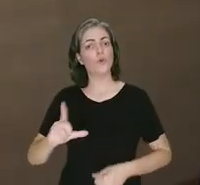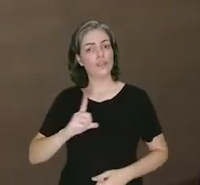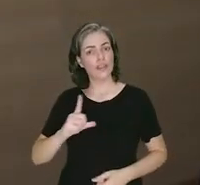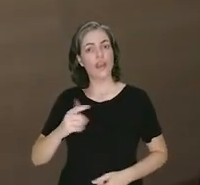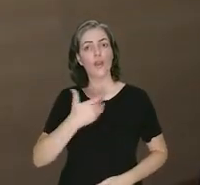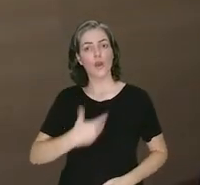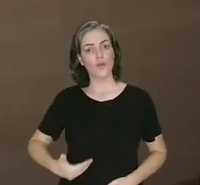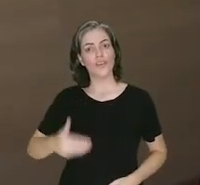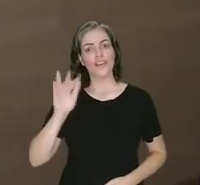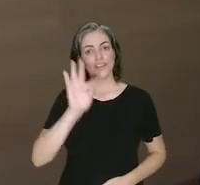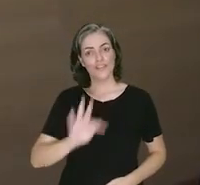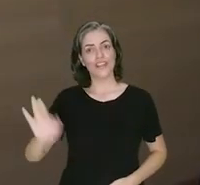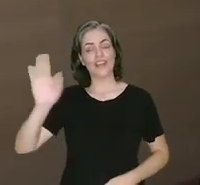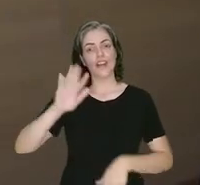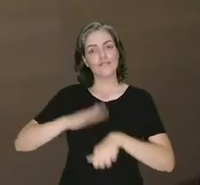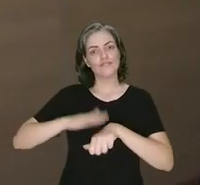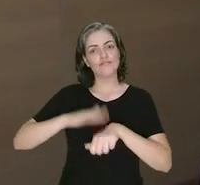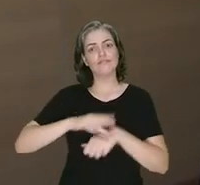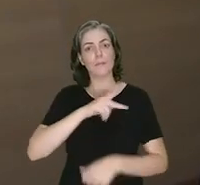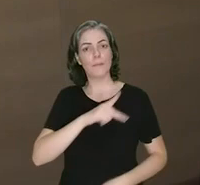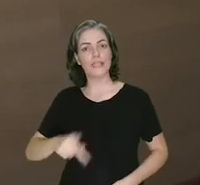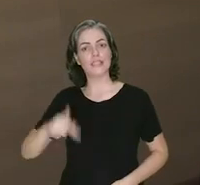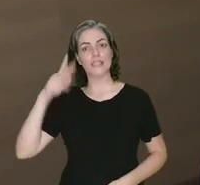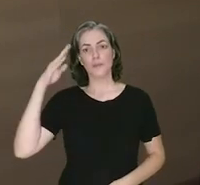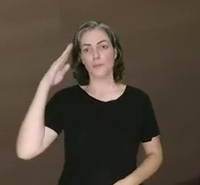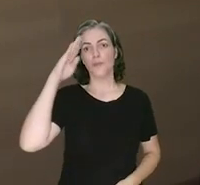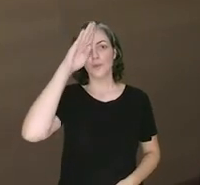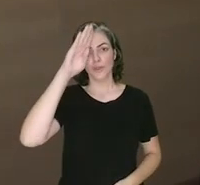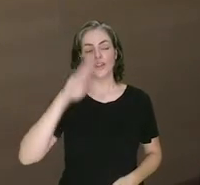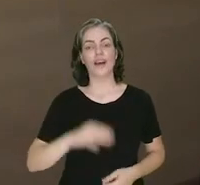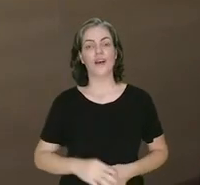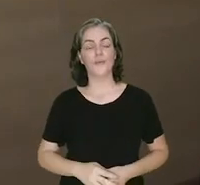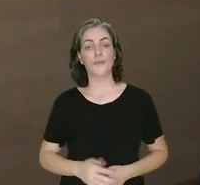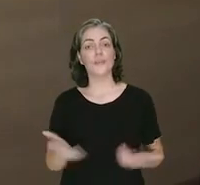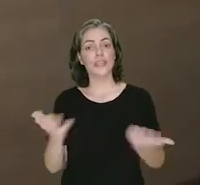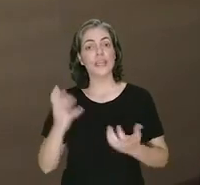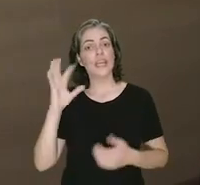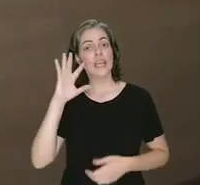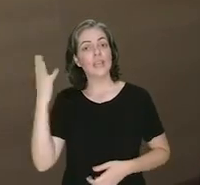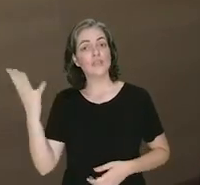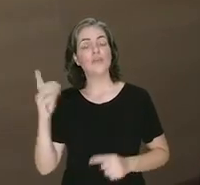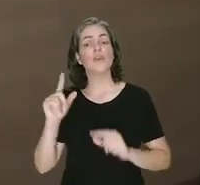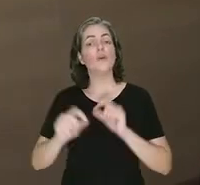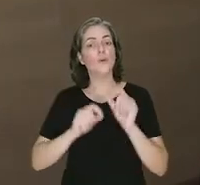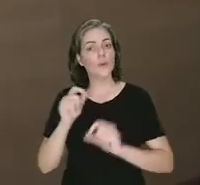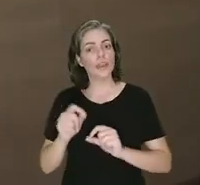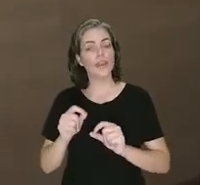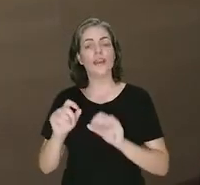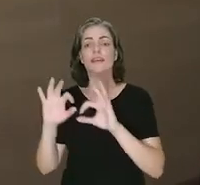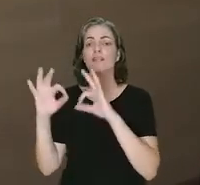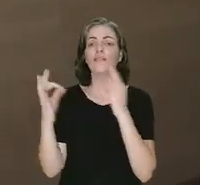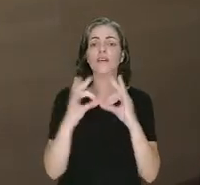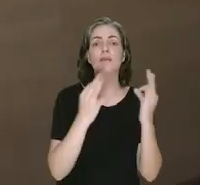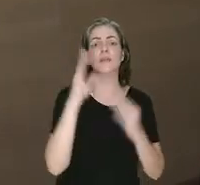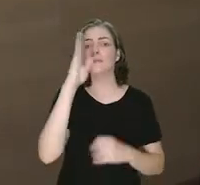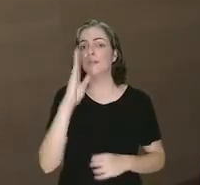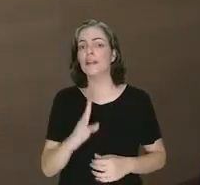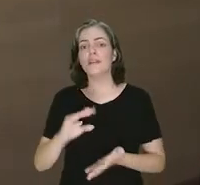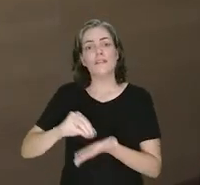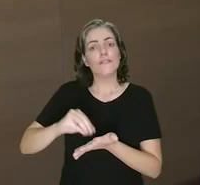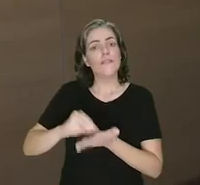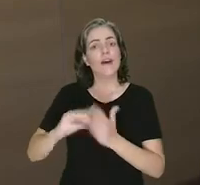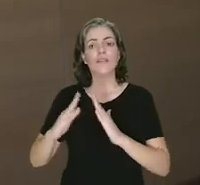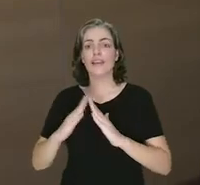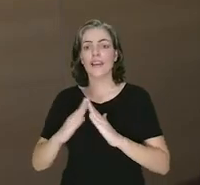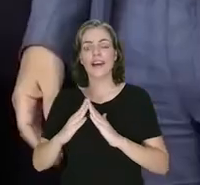do governo federal, do presidente Jair Bolsonaro, em atender as famílias brasileiras num dos seus